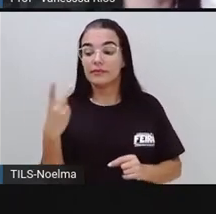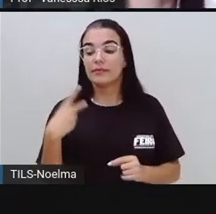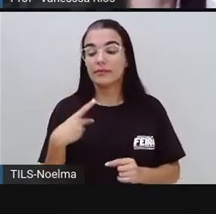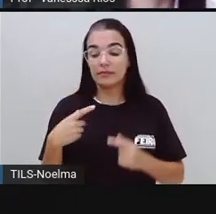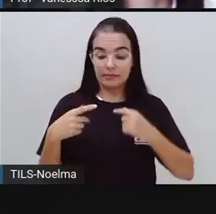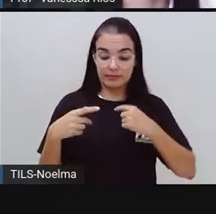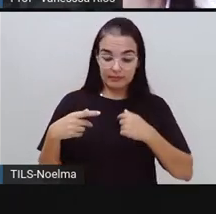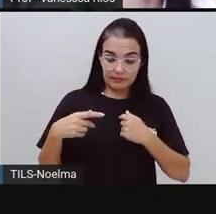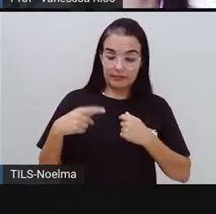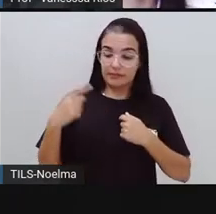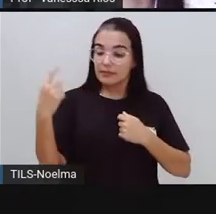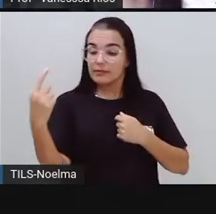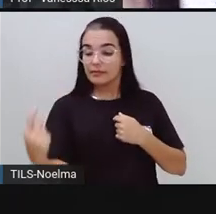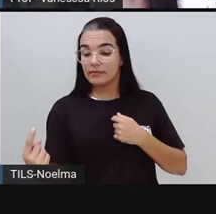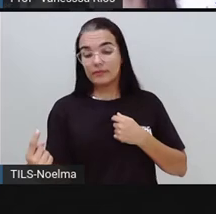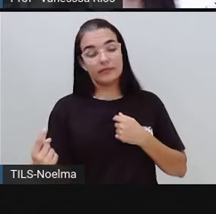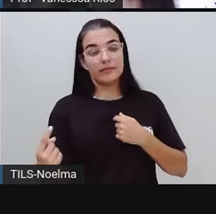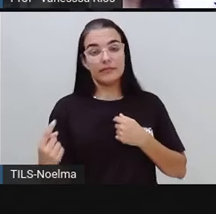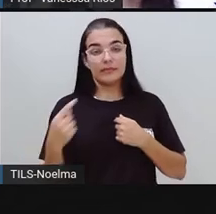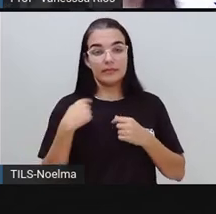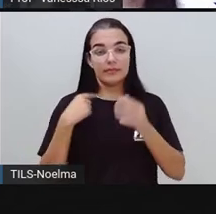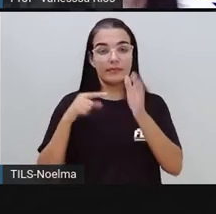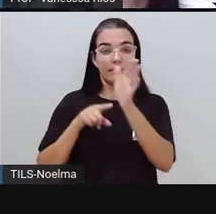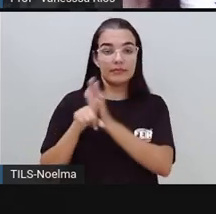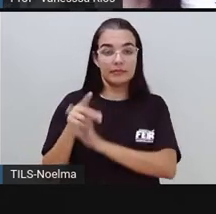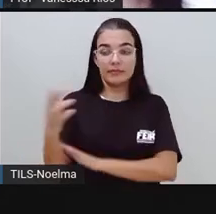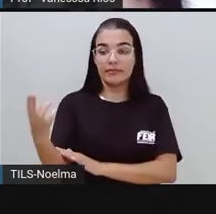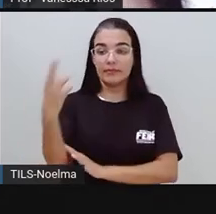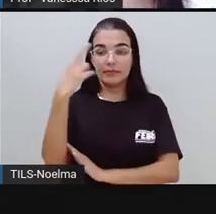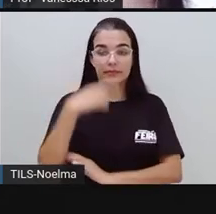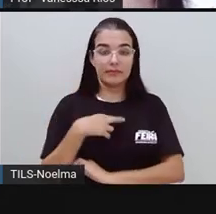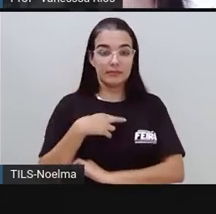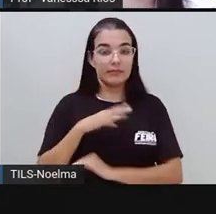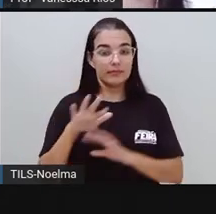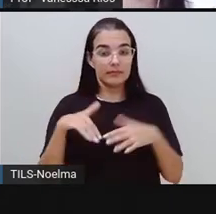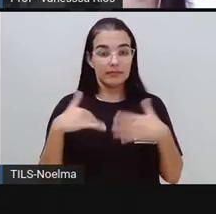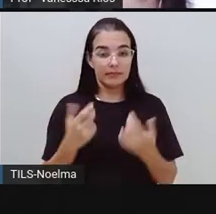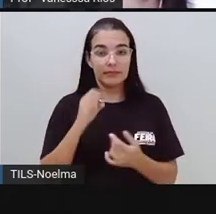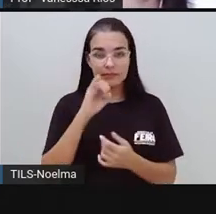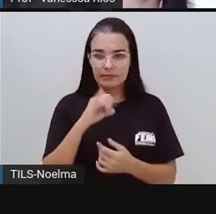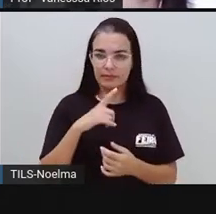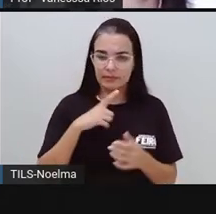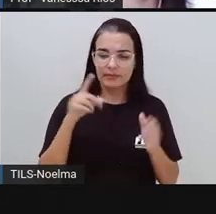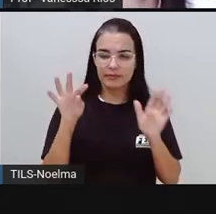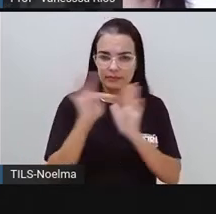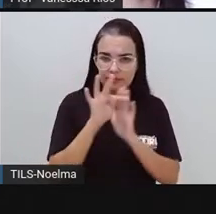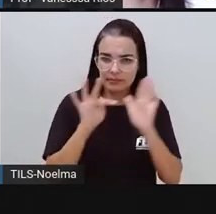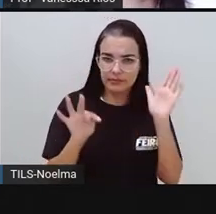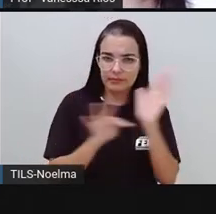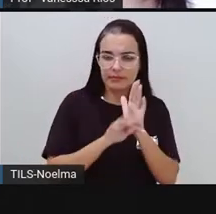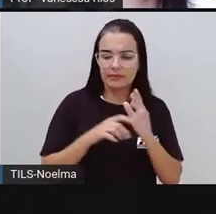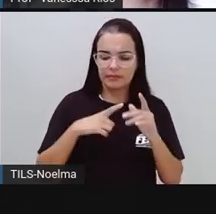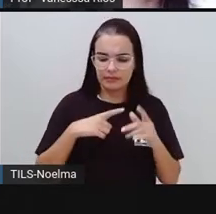entrevistador e o entrevistado. Então, por mais que a entrevista, ela trate aí, em